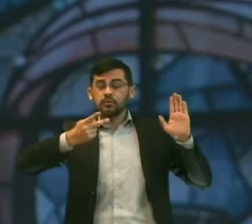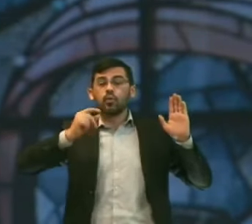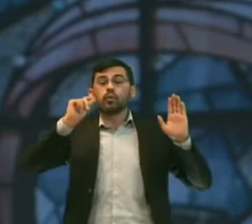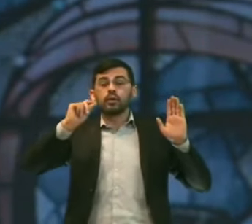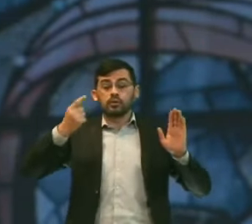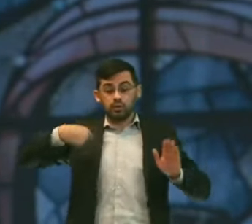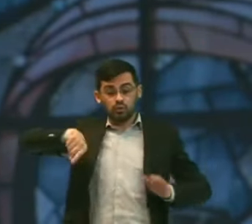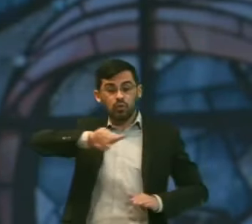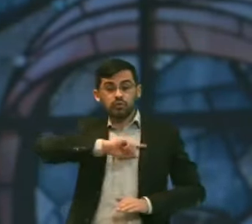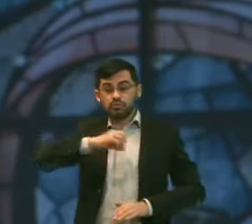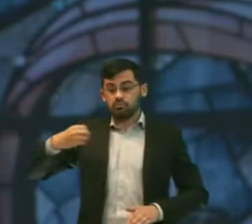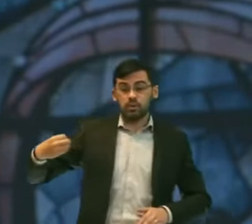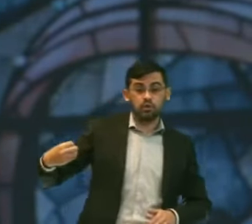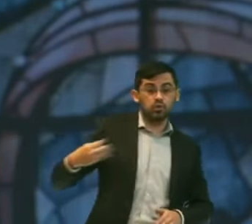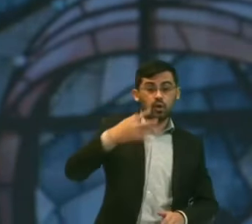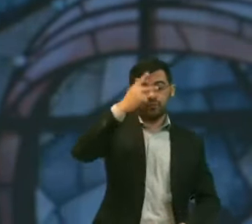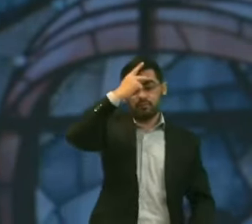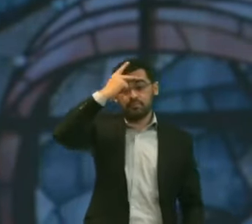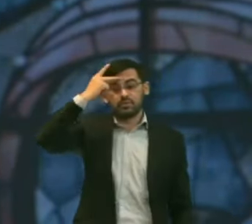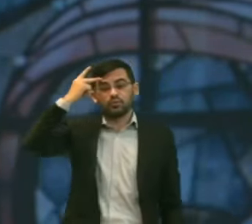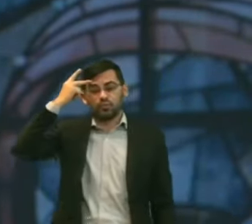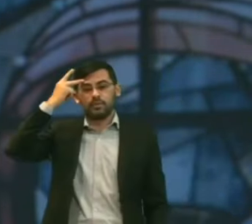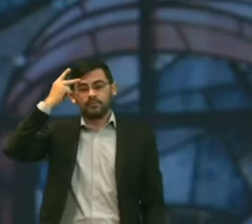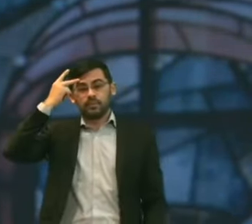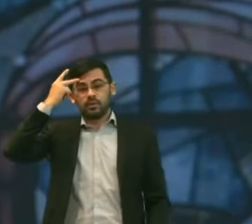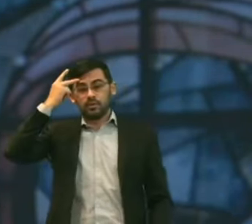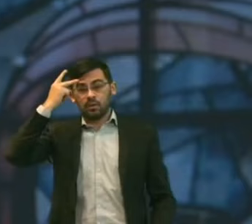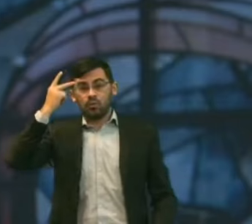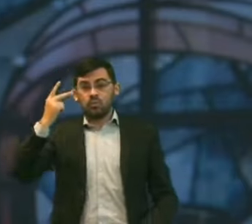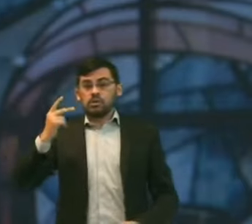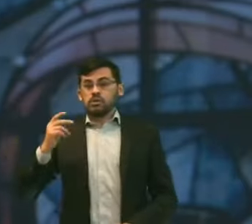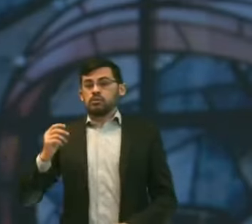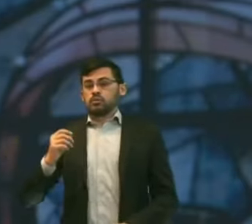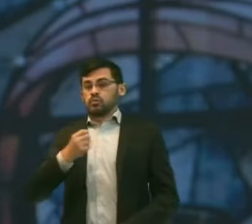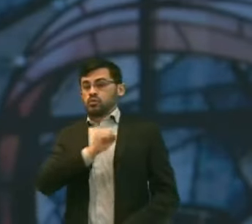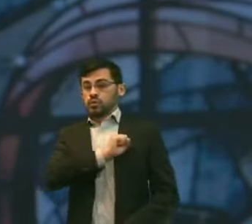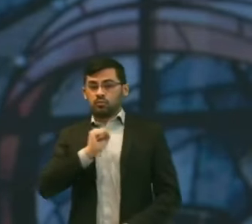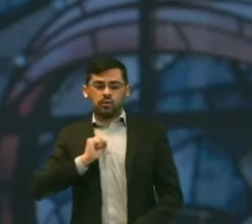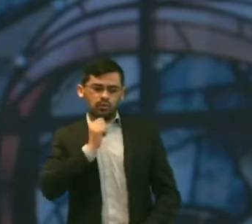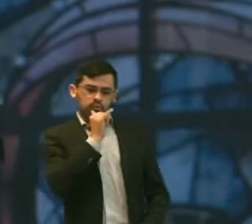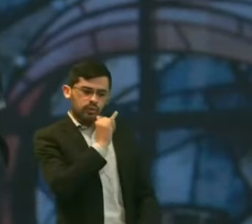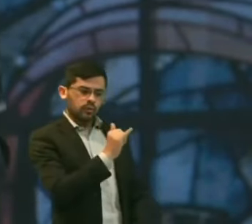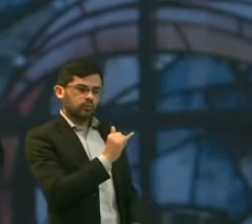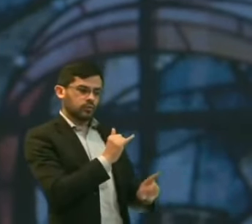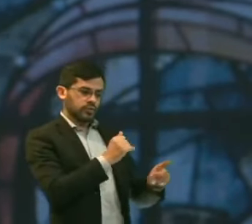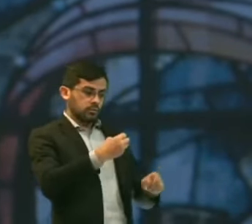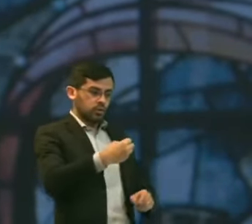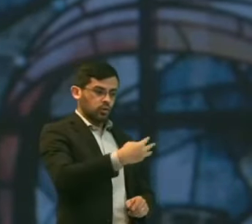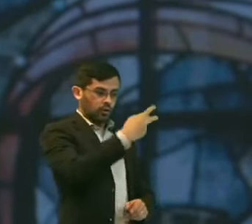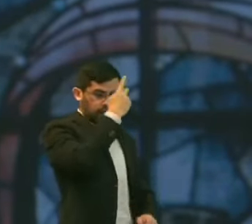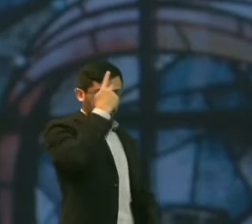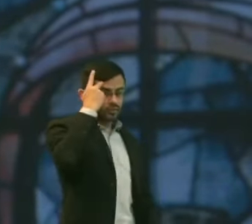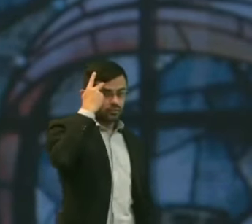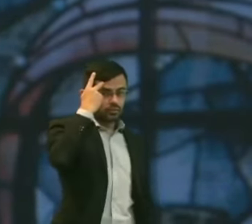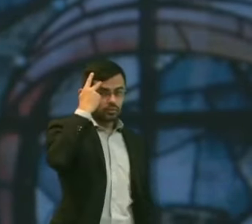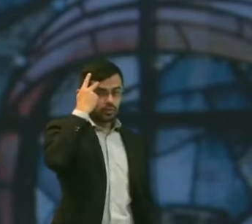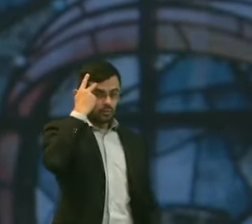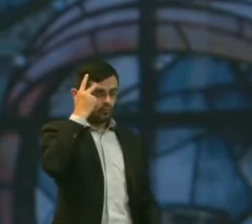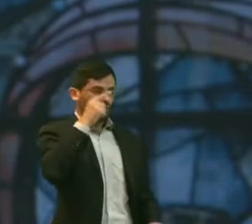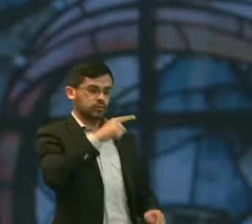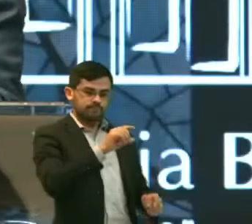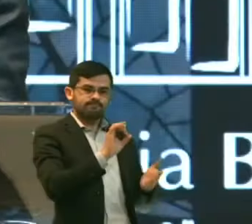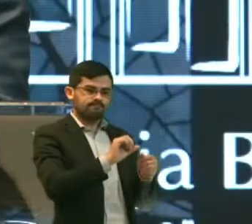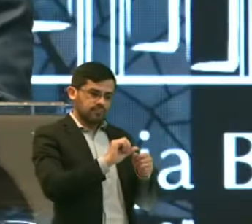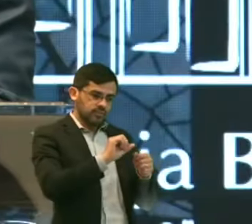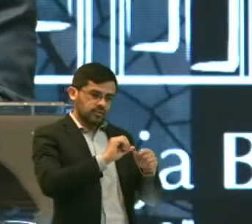homem Essa foi a palavra Dada para Saul Saul Você vai se tornar Um novo Uma nova pessoa E isso que ele falou Você